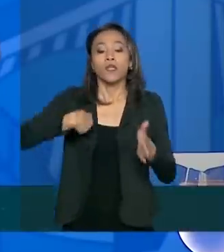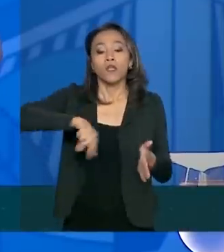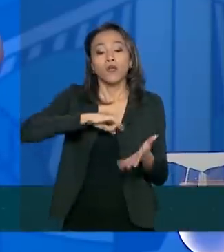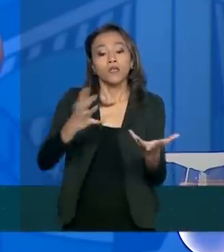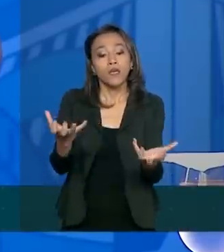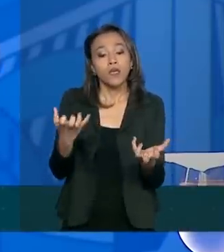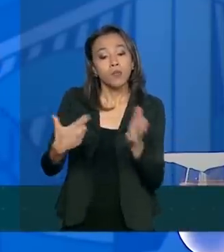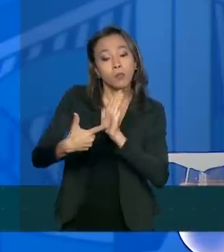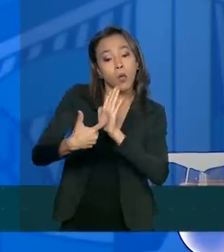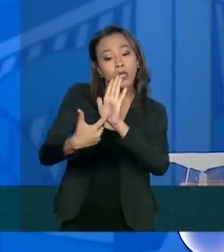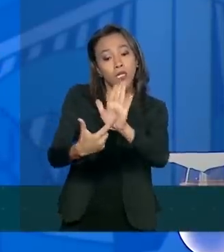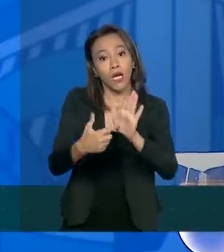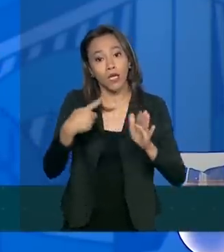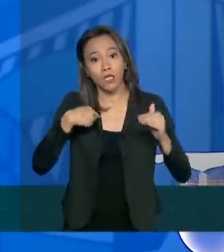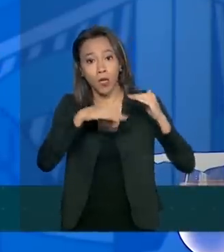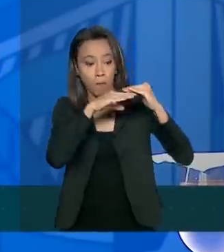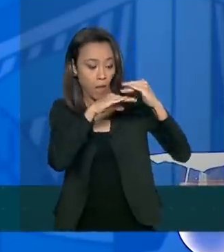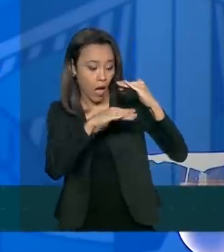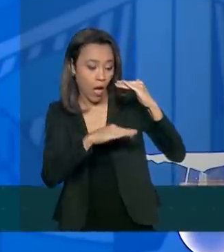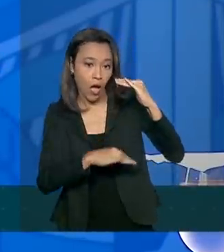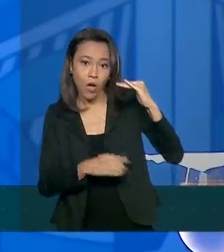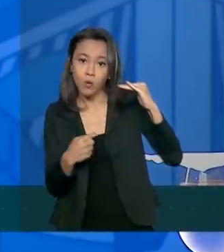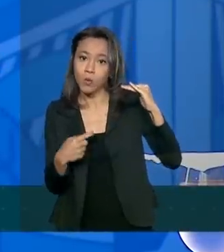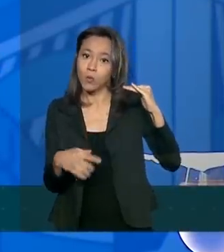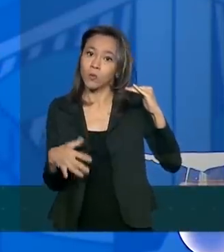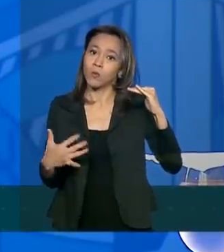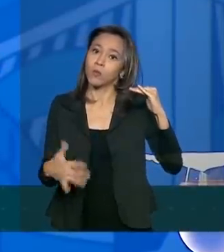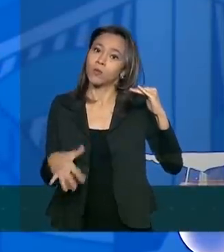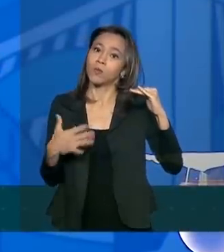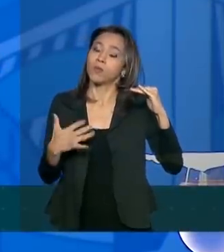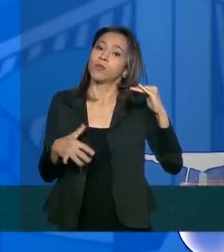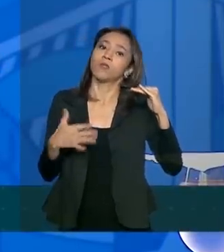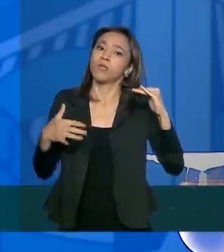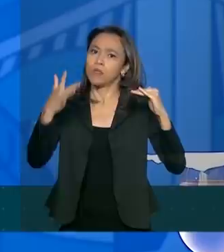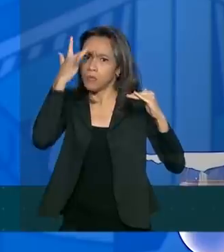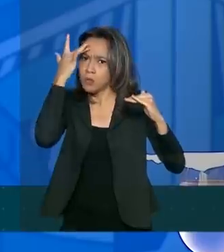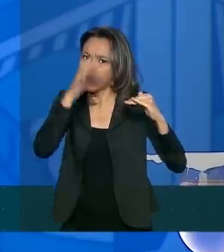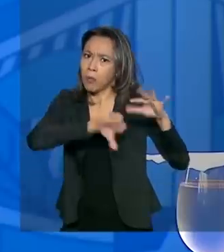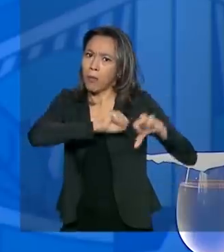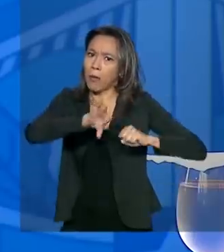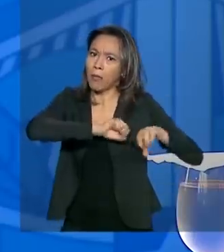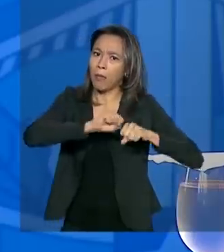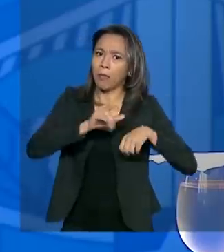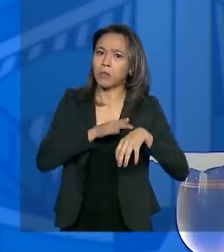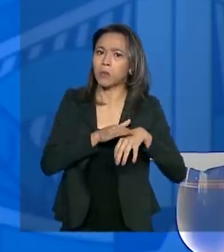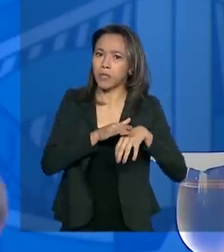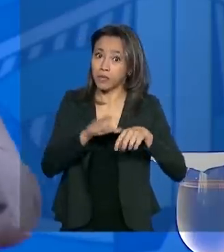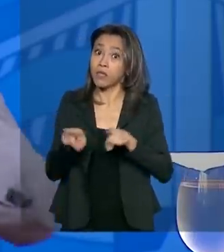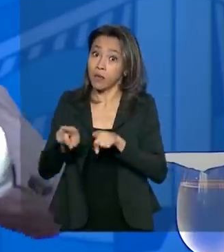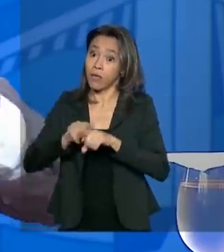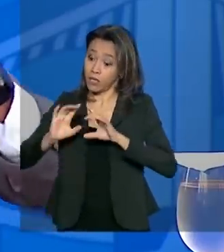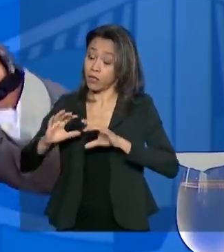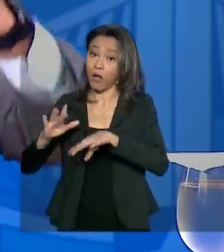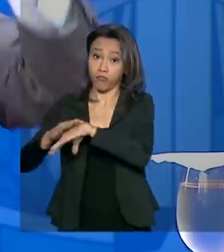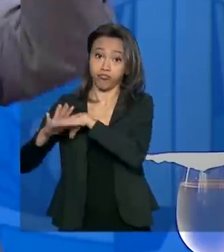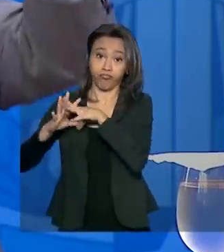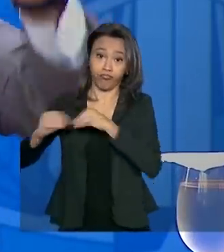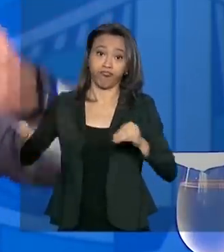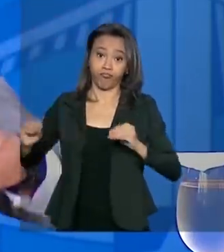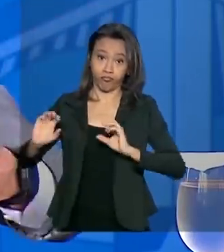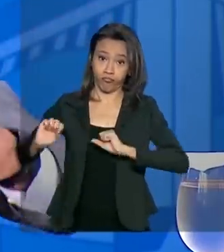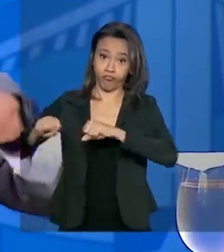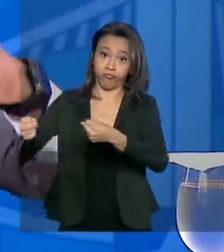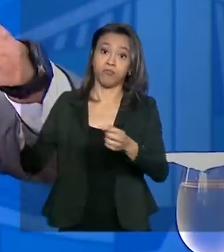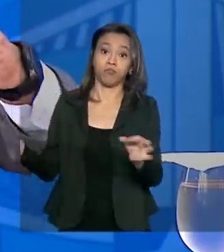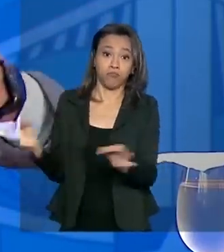existe um placar da vida também. O pessoal está pegando a doença, também está se recuperando. São aquelas